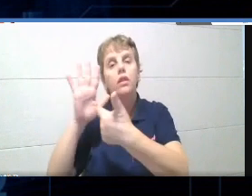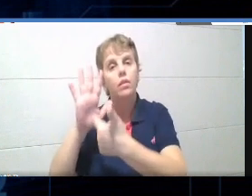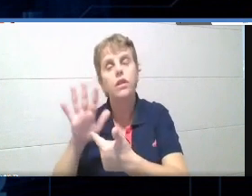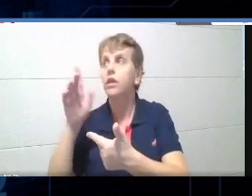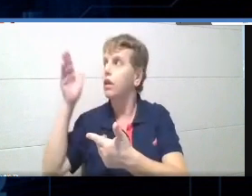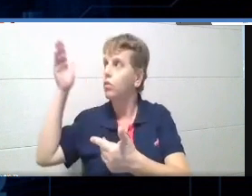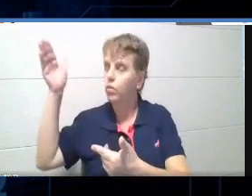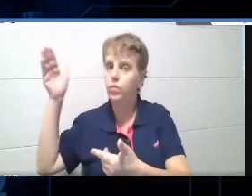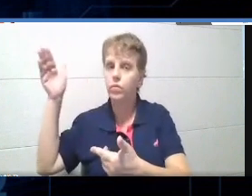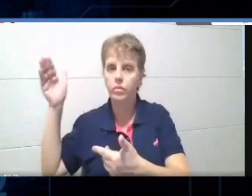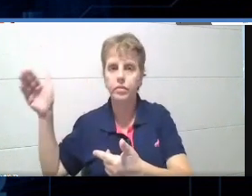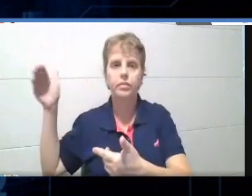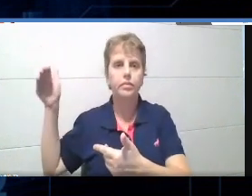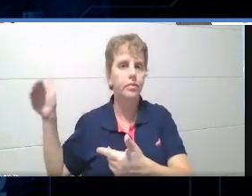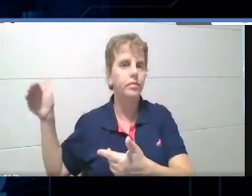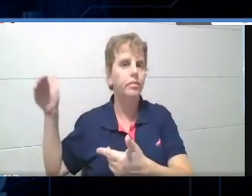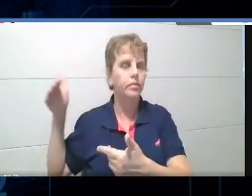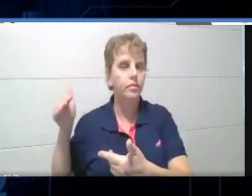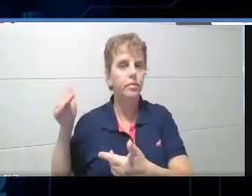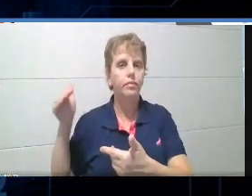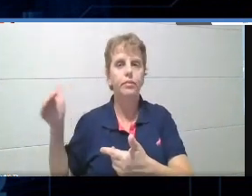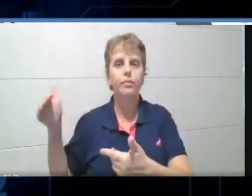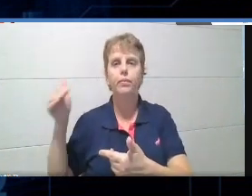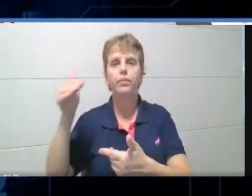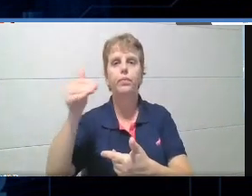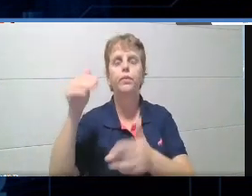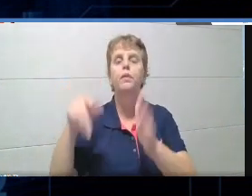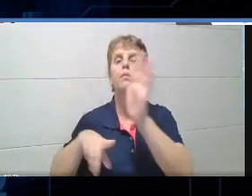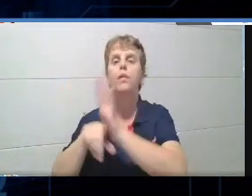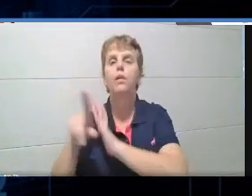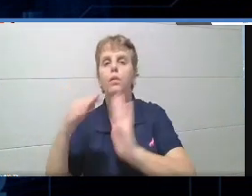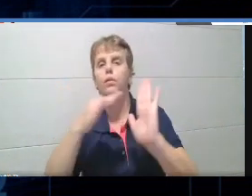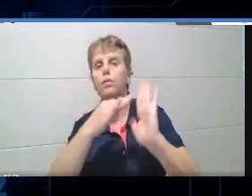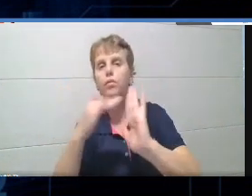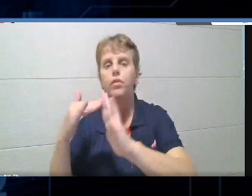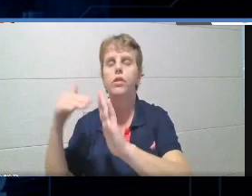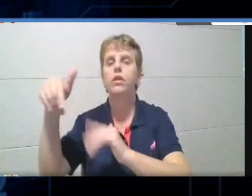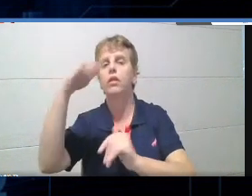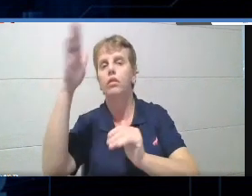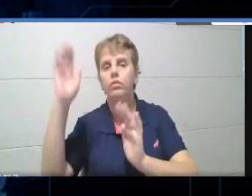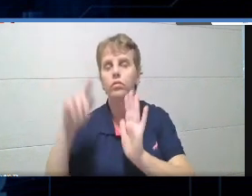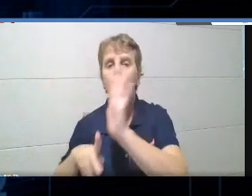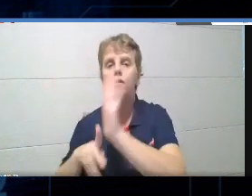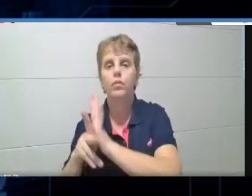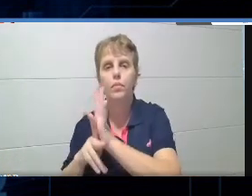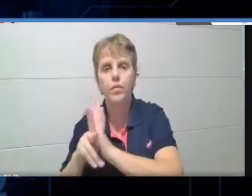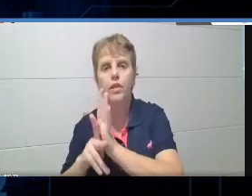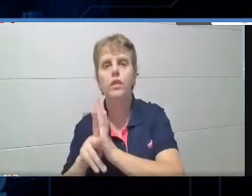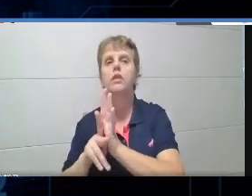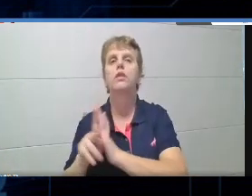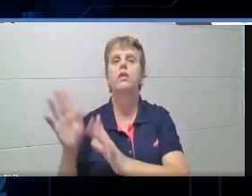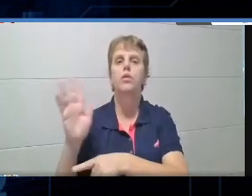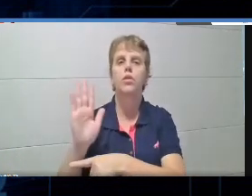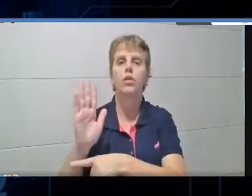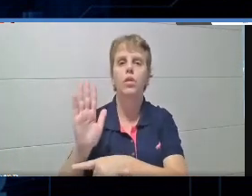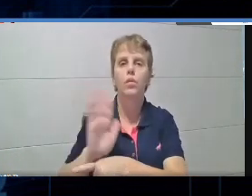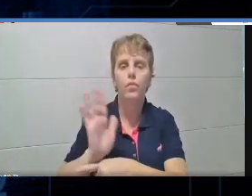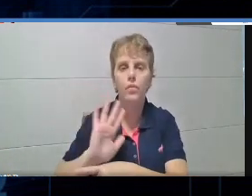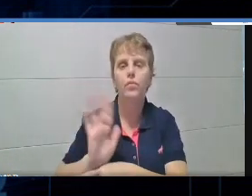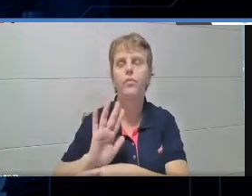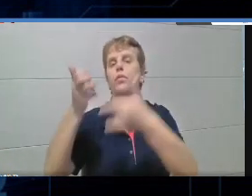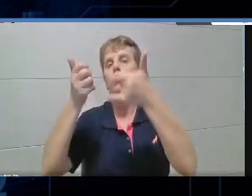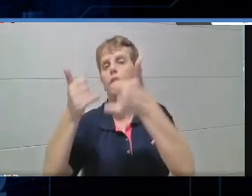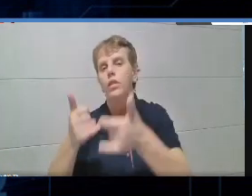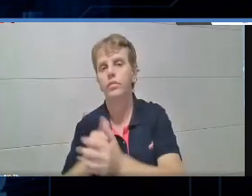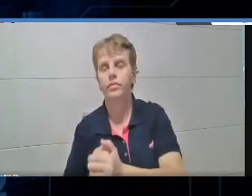você faça isso, pega uma opinião do seu vizinho, pega ali um, pega, pesquisa sobre um vídeo explicativo, então, ao invés de fazer